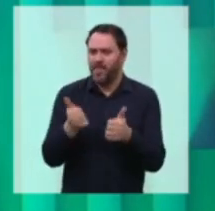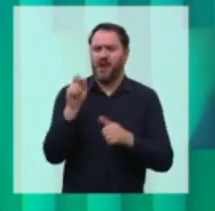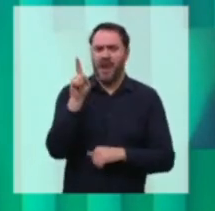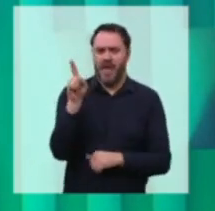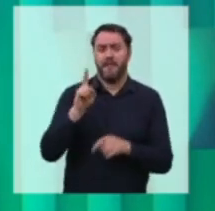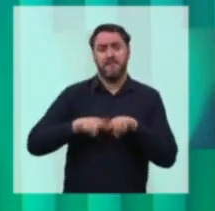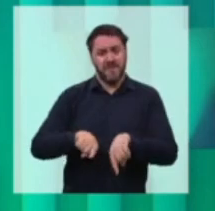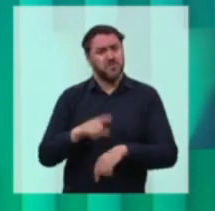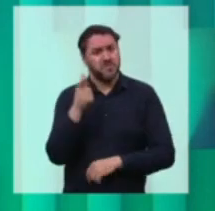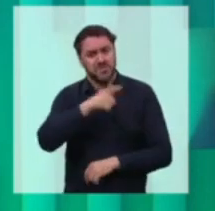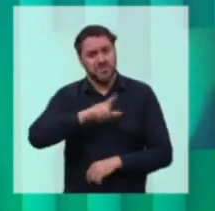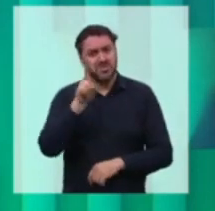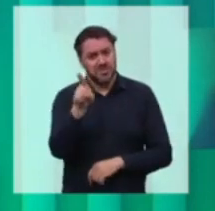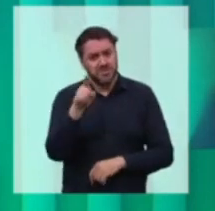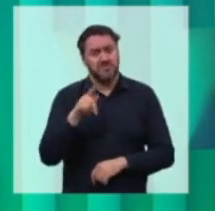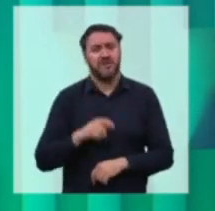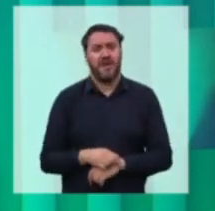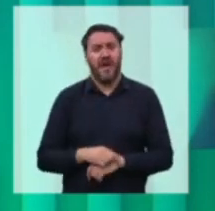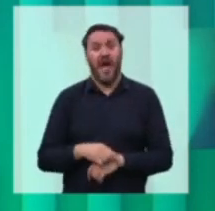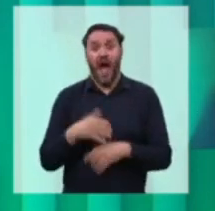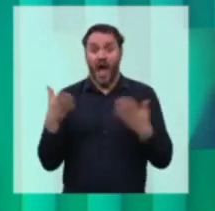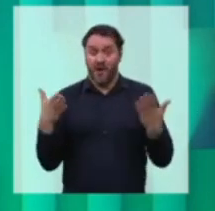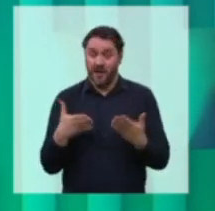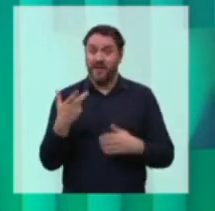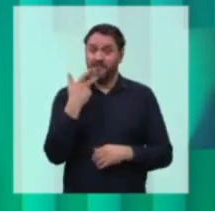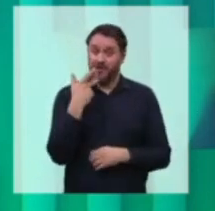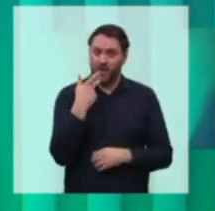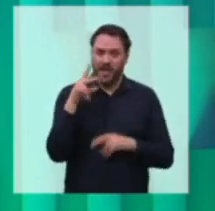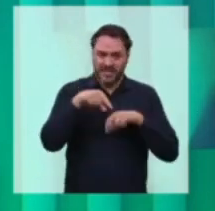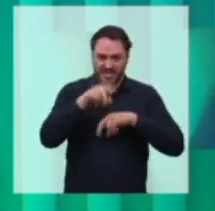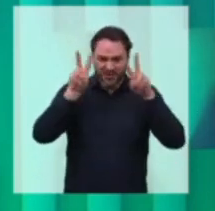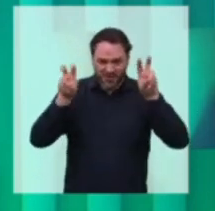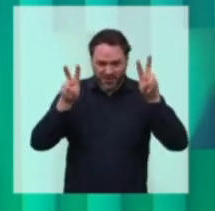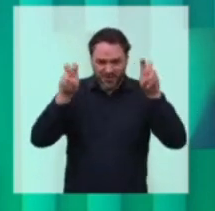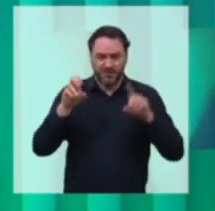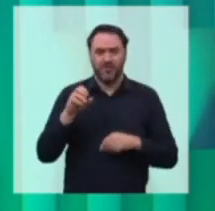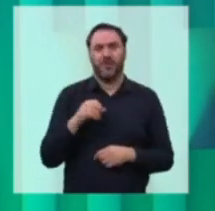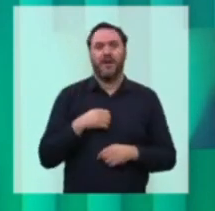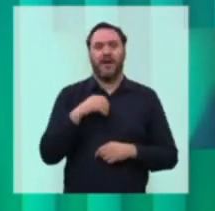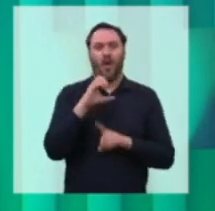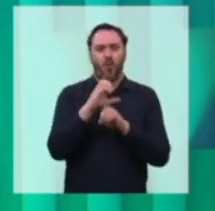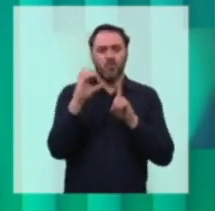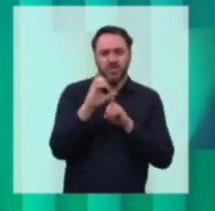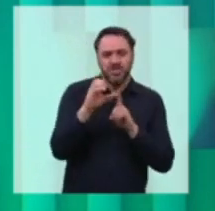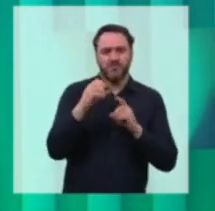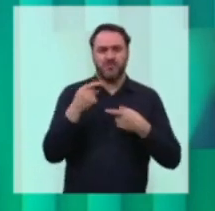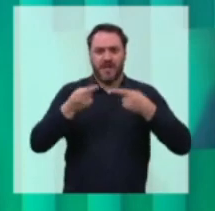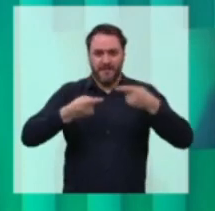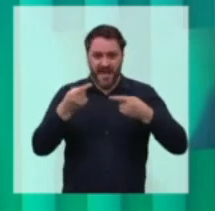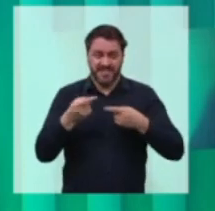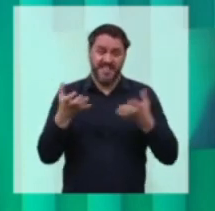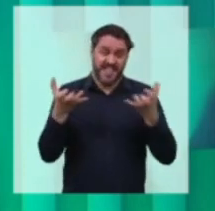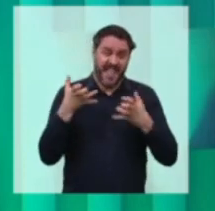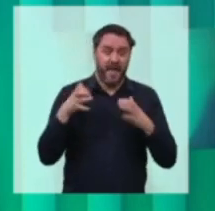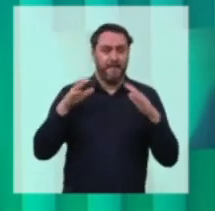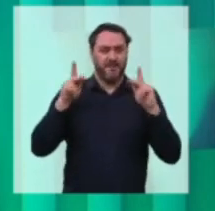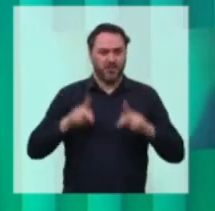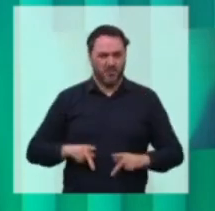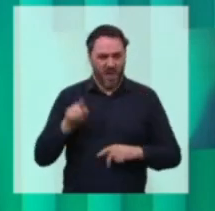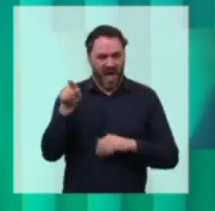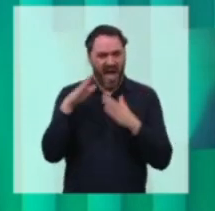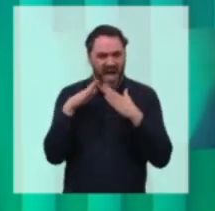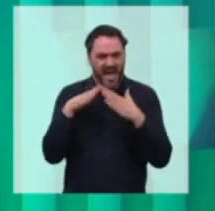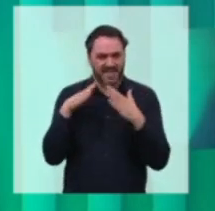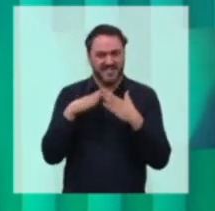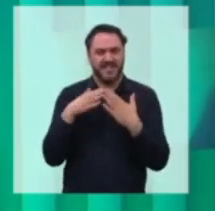conseguindo. Finalmente, trouxeram o bicho-papão para o debate. Eles querem assustar o senhor porque tem muitos interesses no acordão da prefeitura.